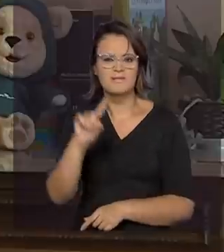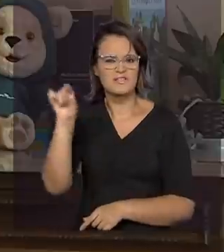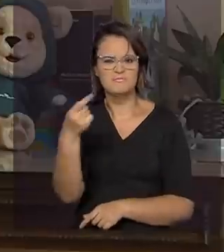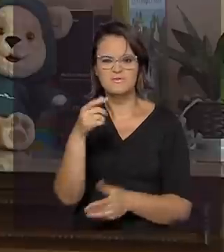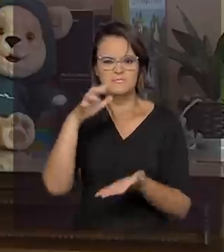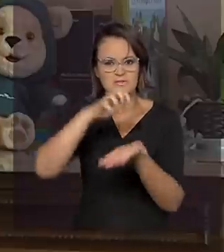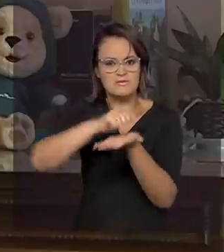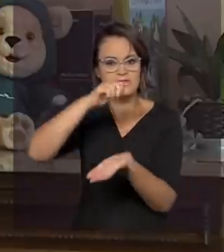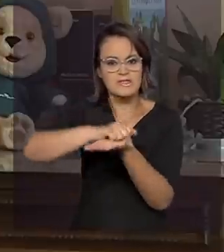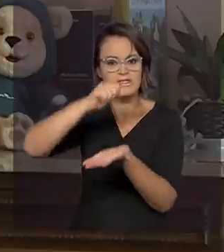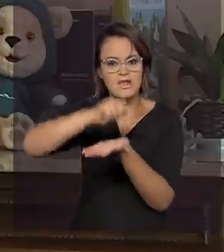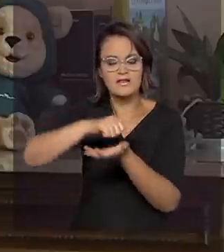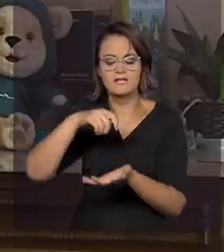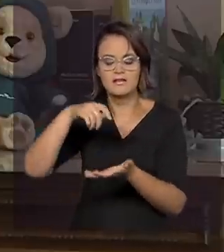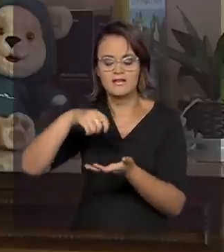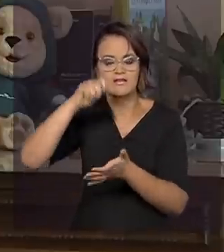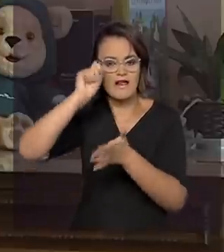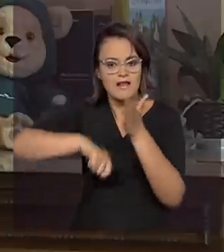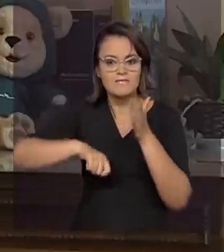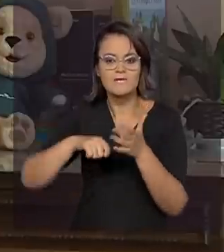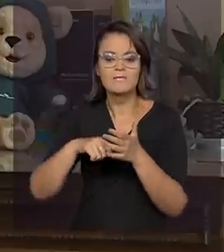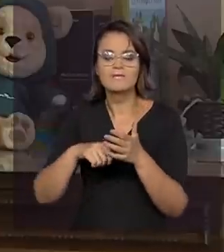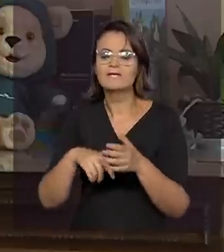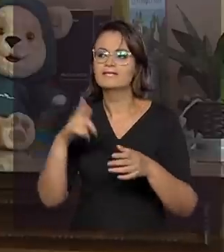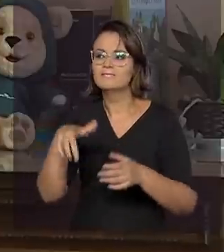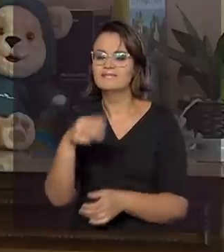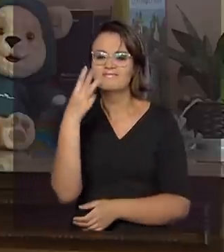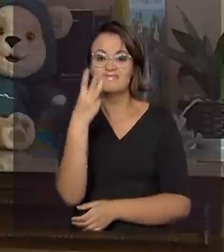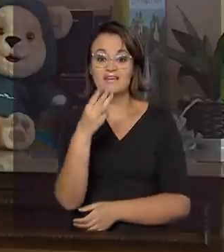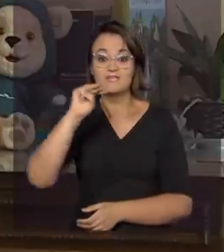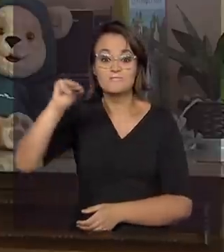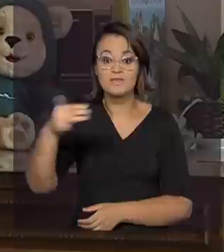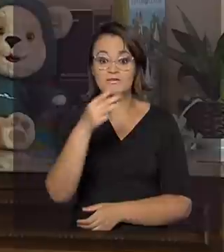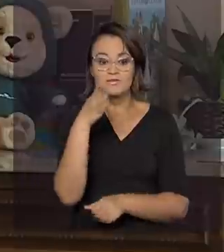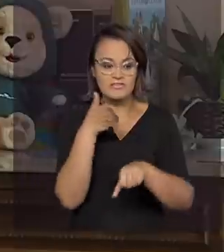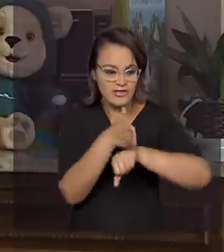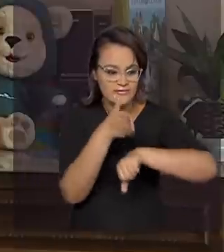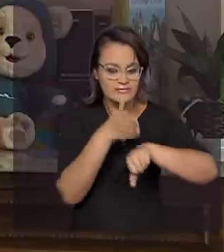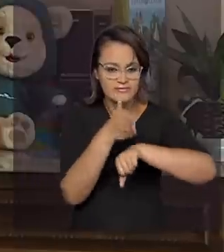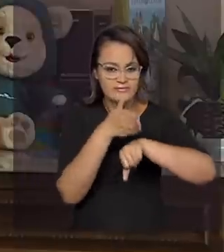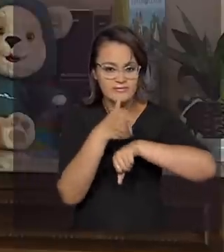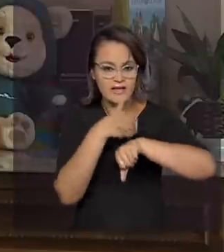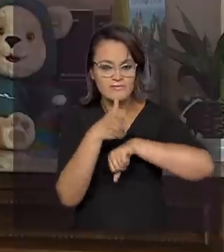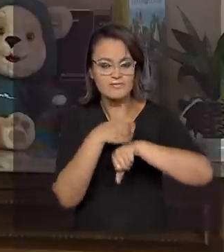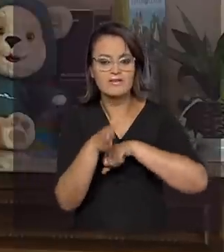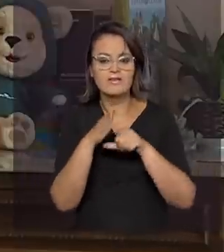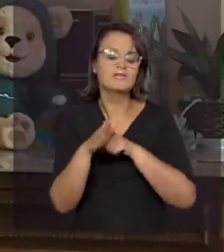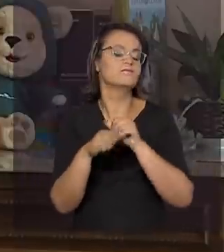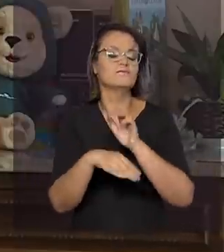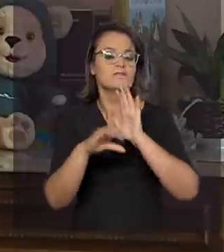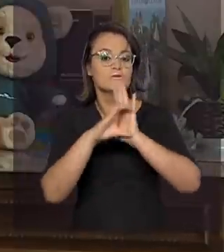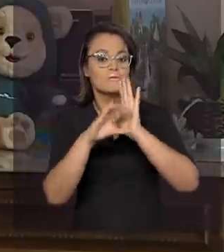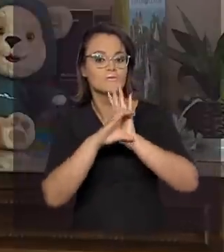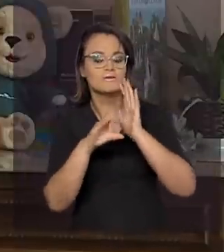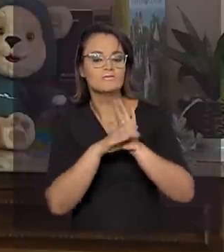nesse curso e mais de 3 milhões e meio de acessos aos conteúdos